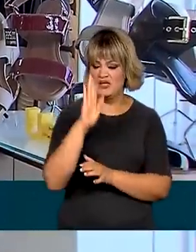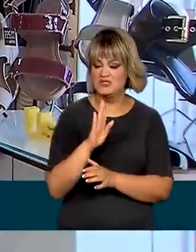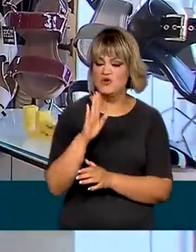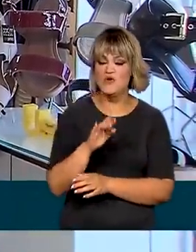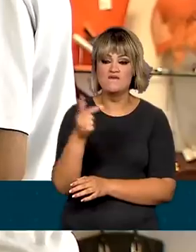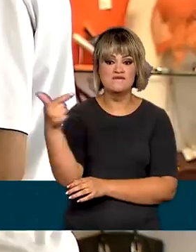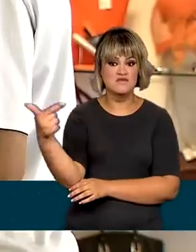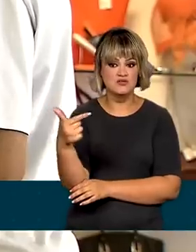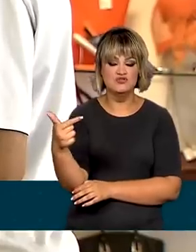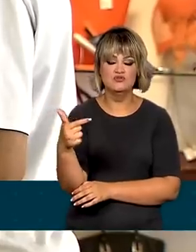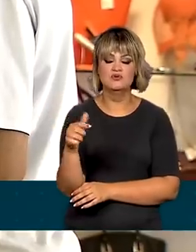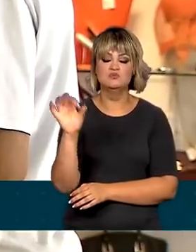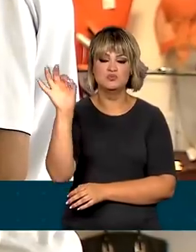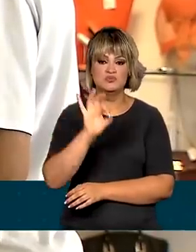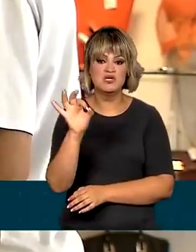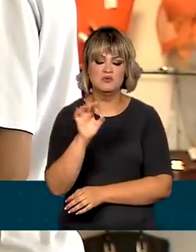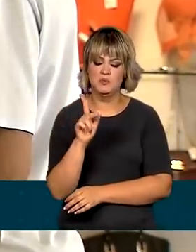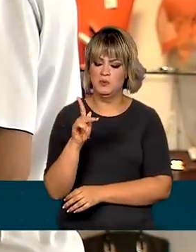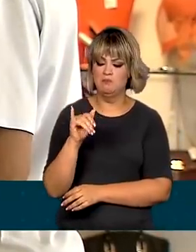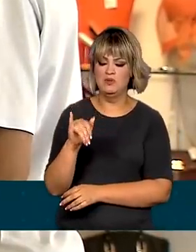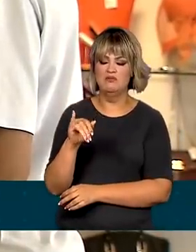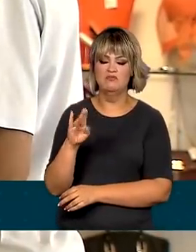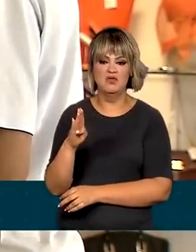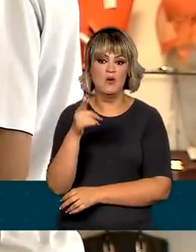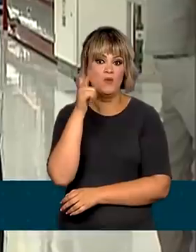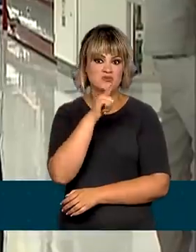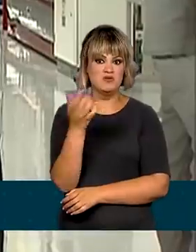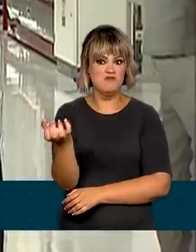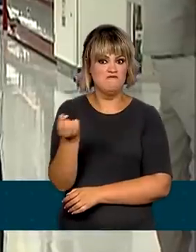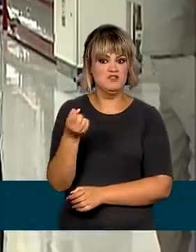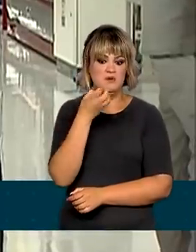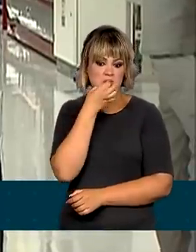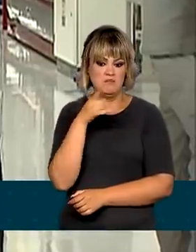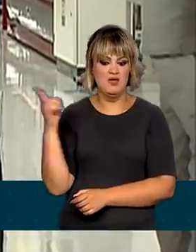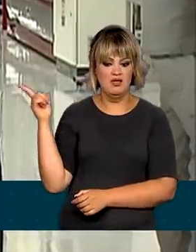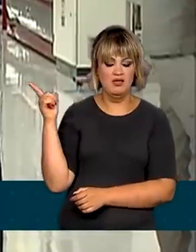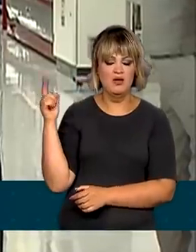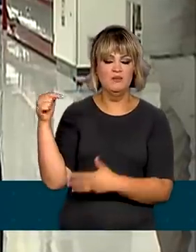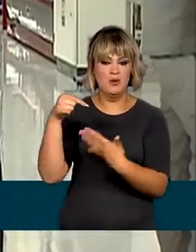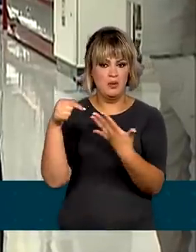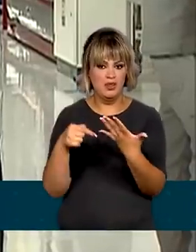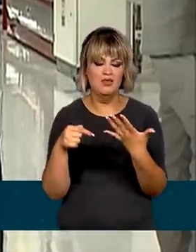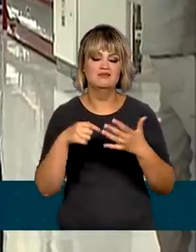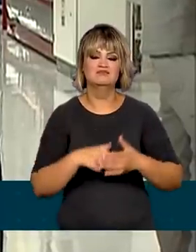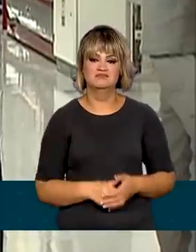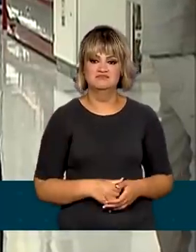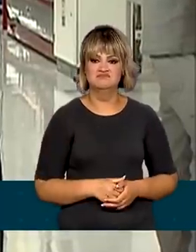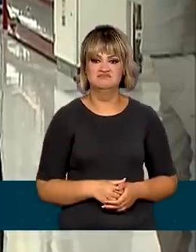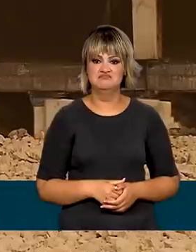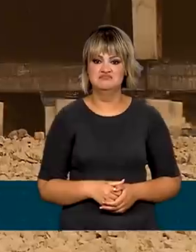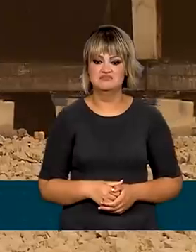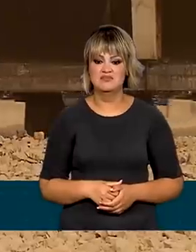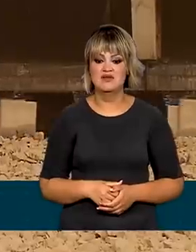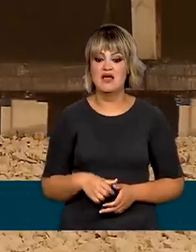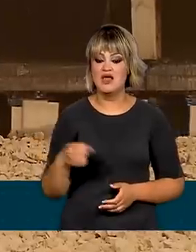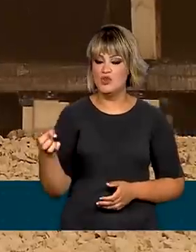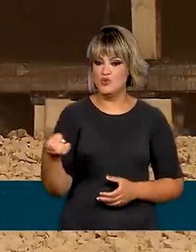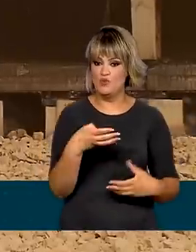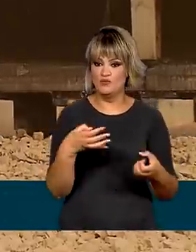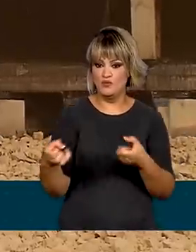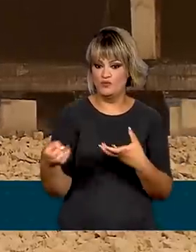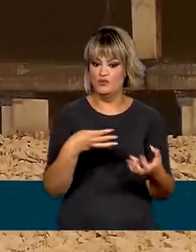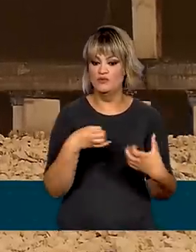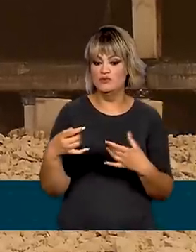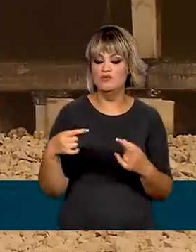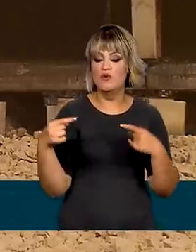22% do PIB, ou seja, a soma de todos os bens e serviços produzidos no país. A inovação